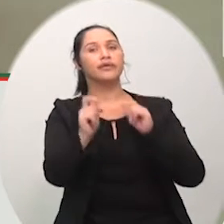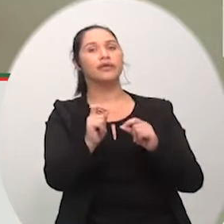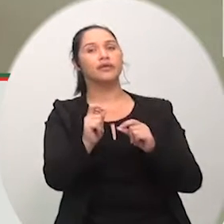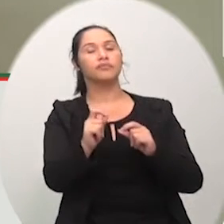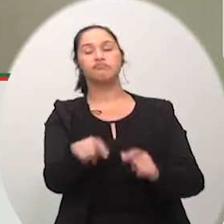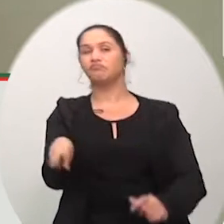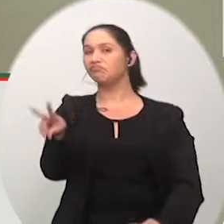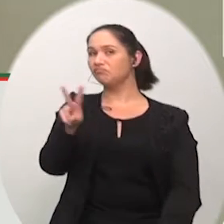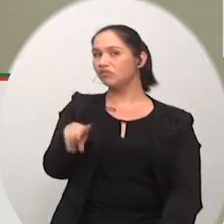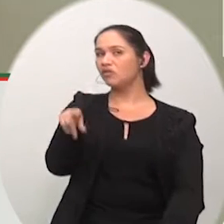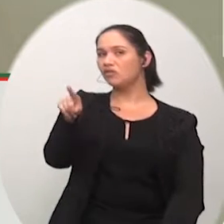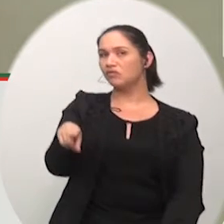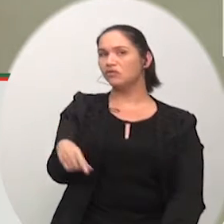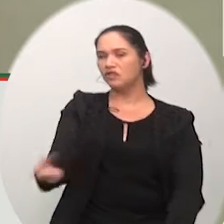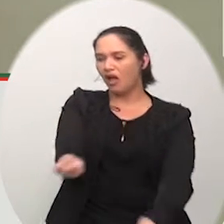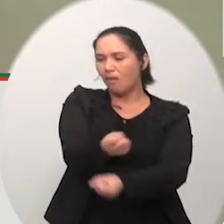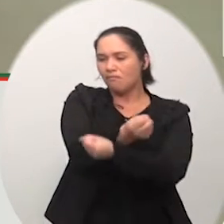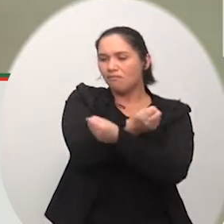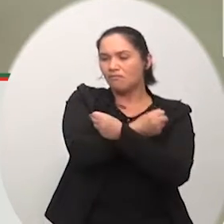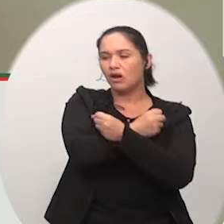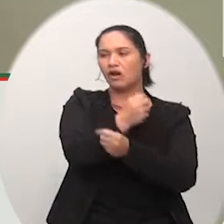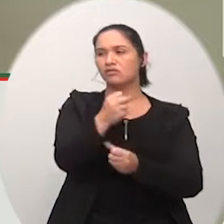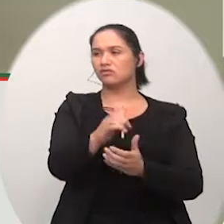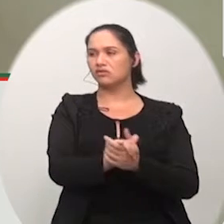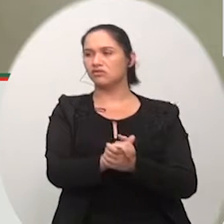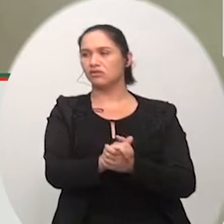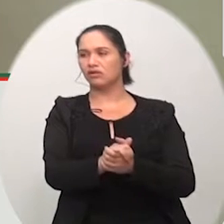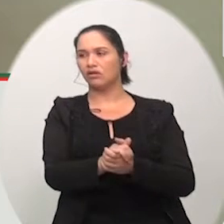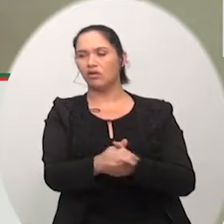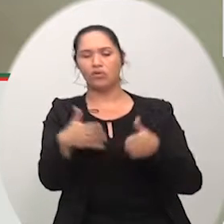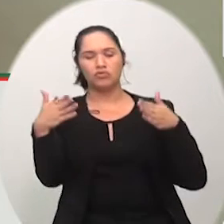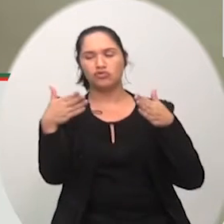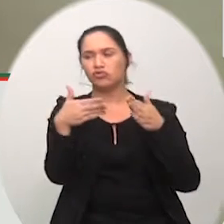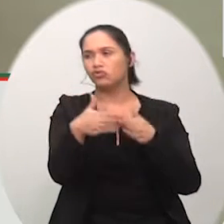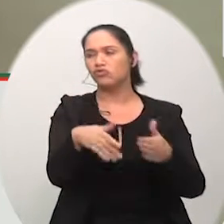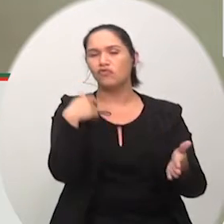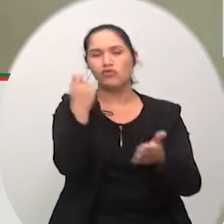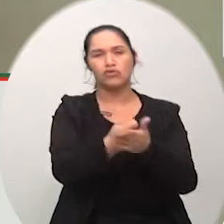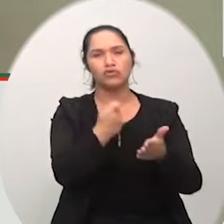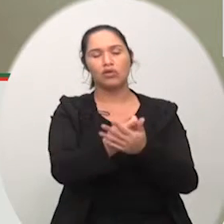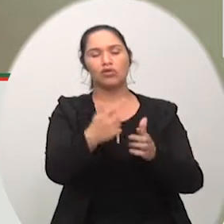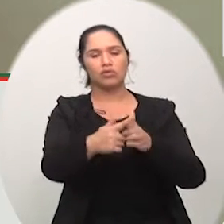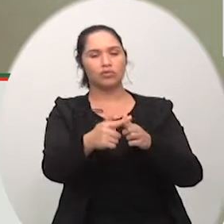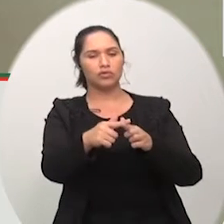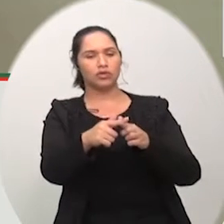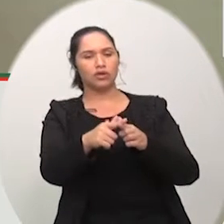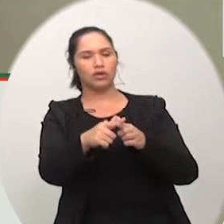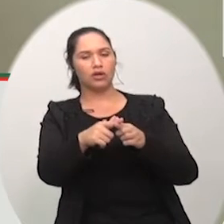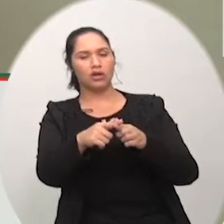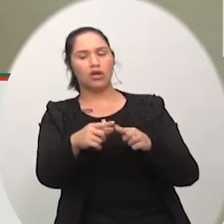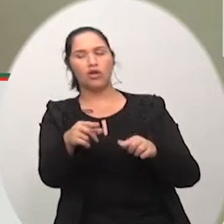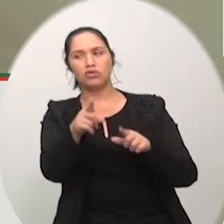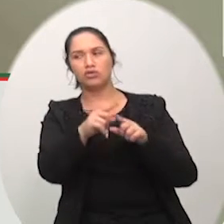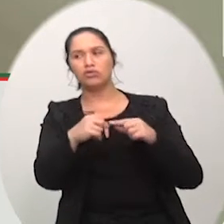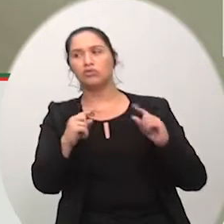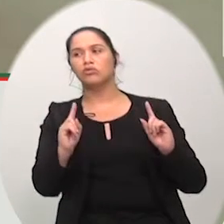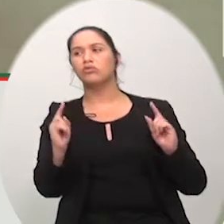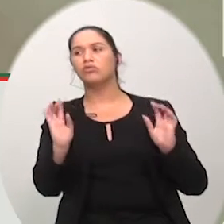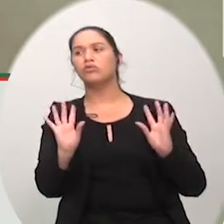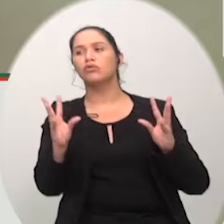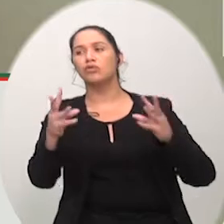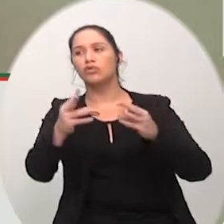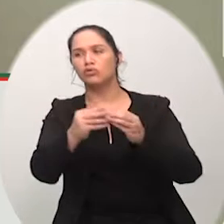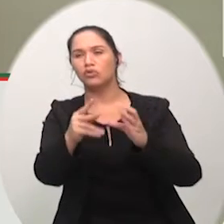abraça essa causa abraça essa bandeira e trabalha aquilo que depender de nós aqui da Câmara de Vereadores estaremos juntos para contribuir